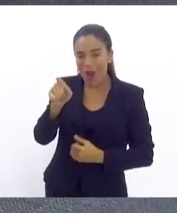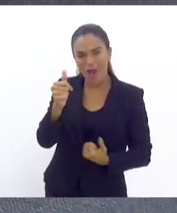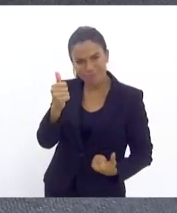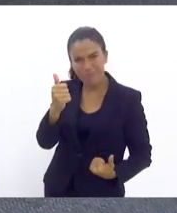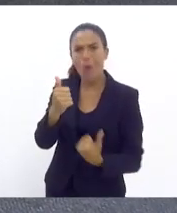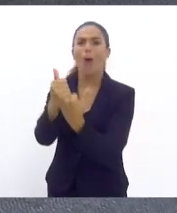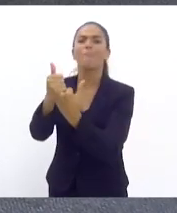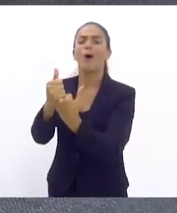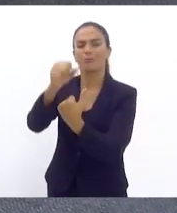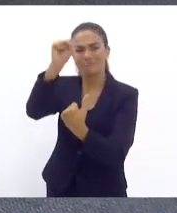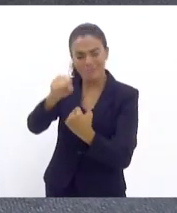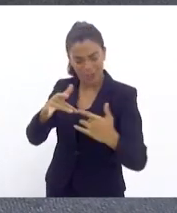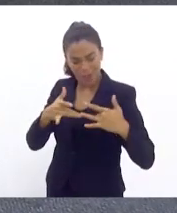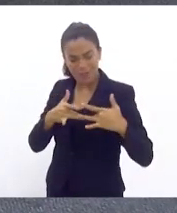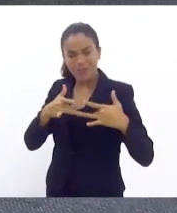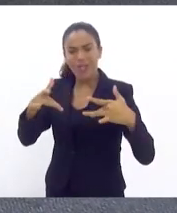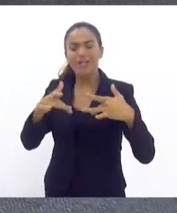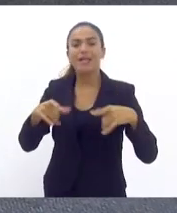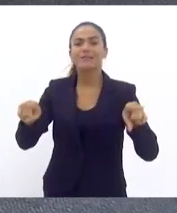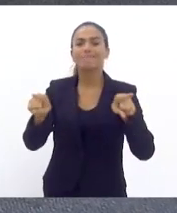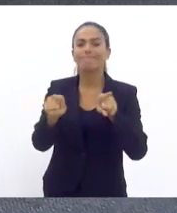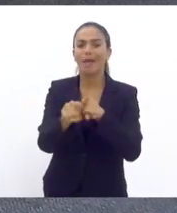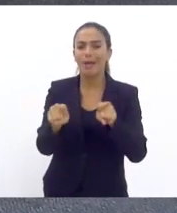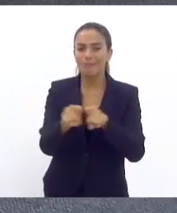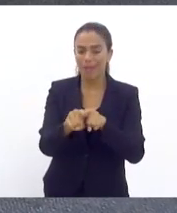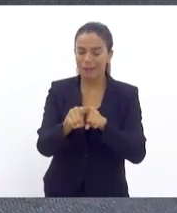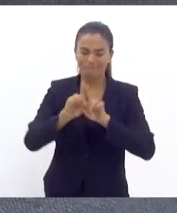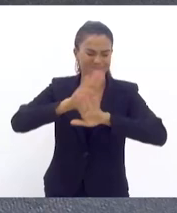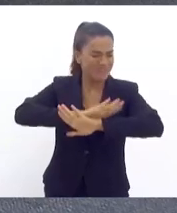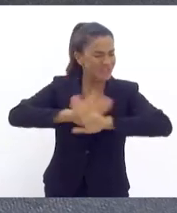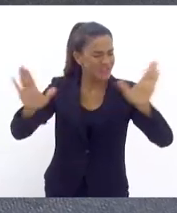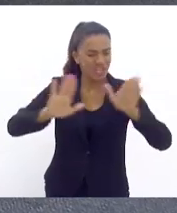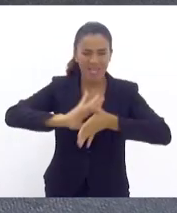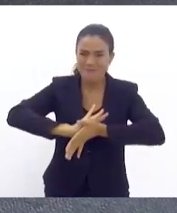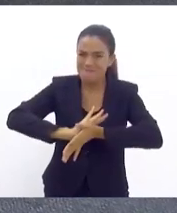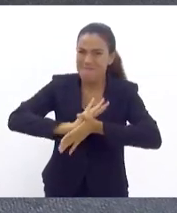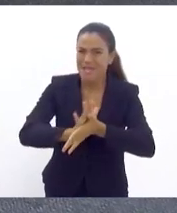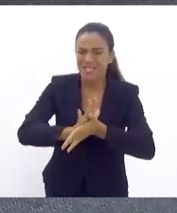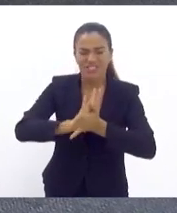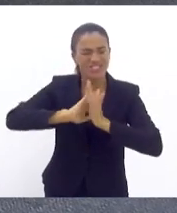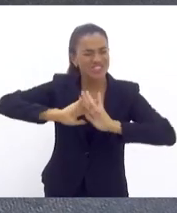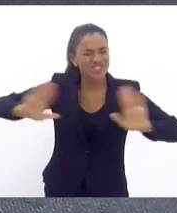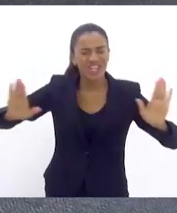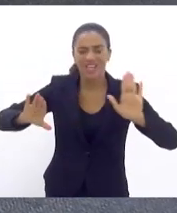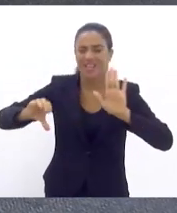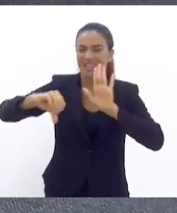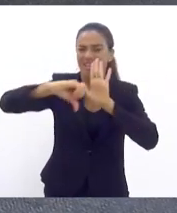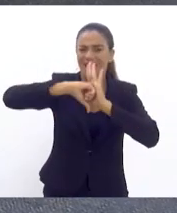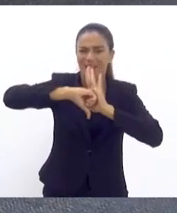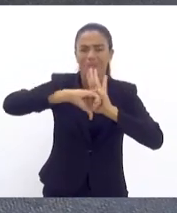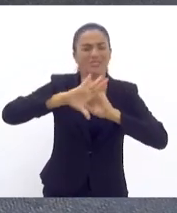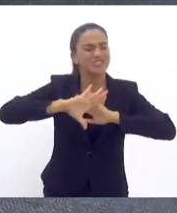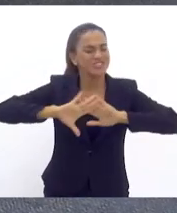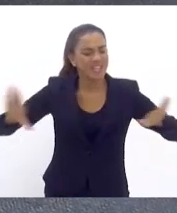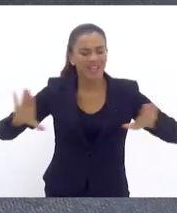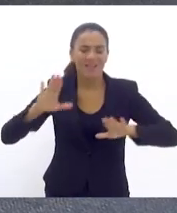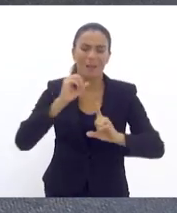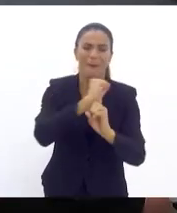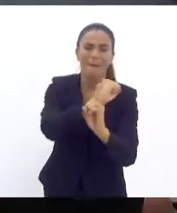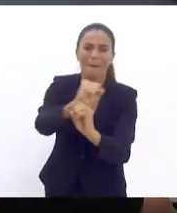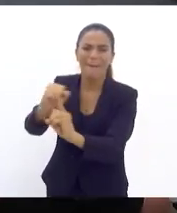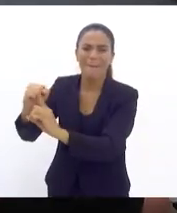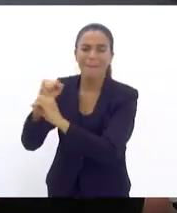solidariedade, porque basta de preconceito, basta de crime, basta de assassinato. Muito obrigado.